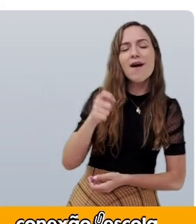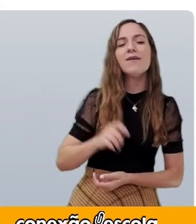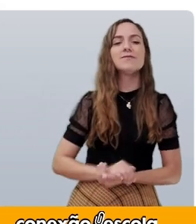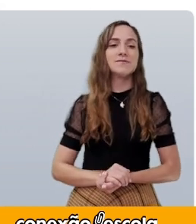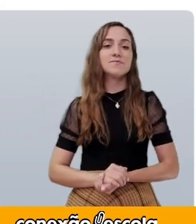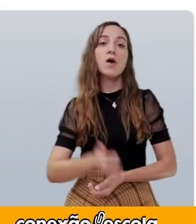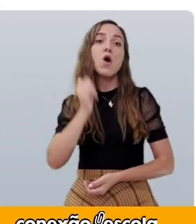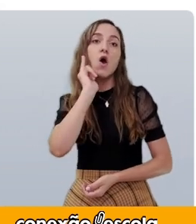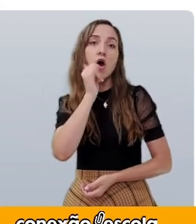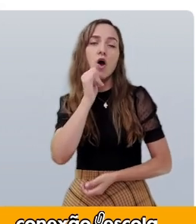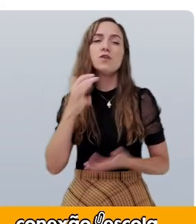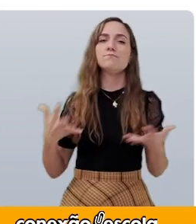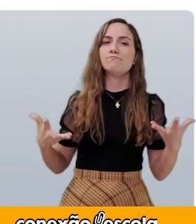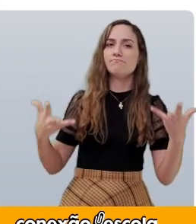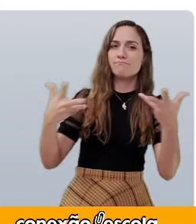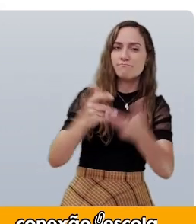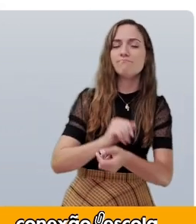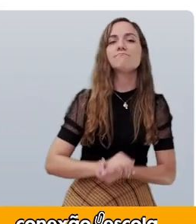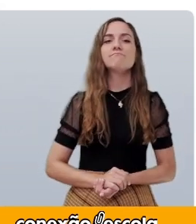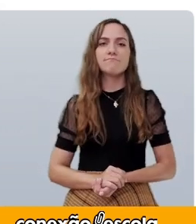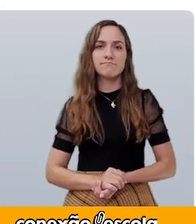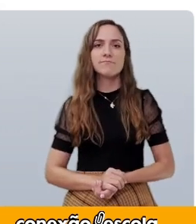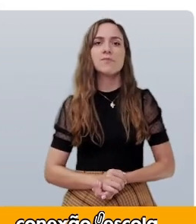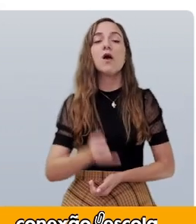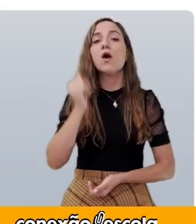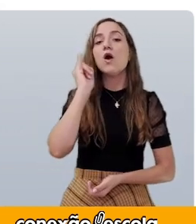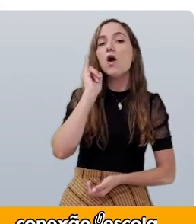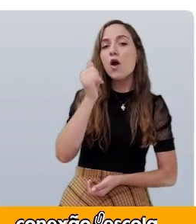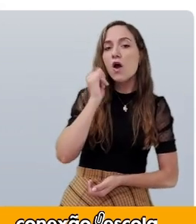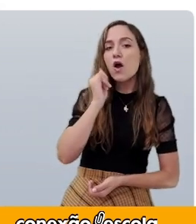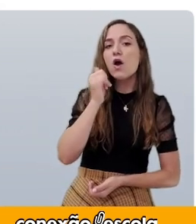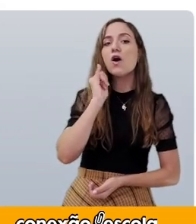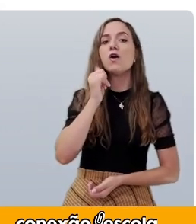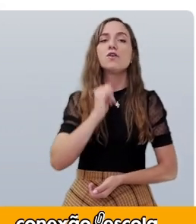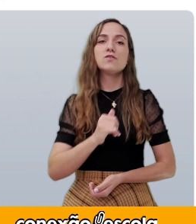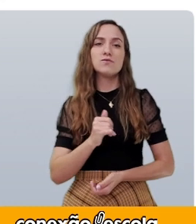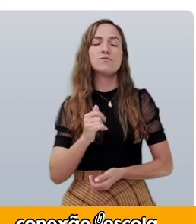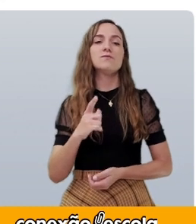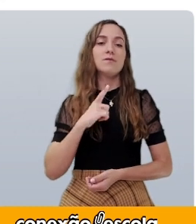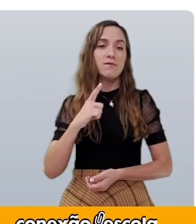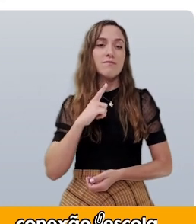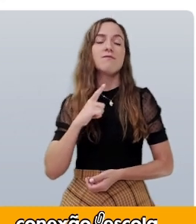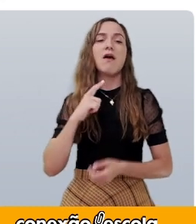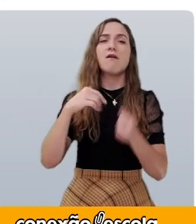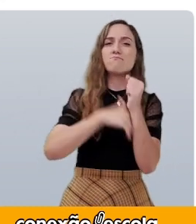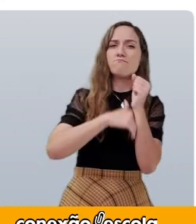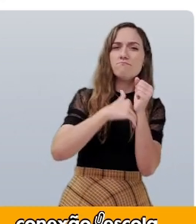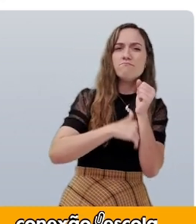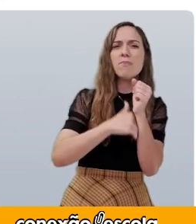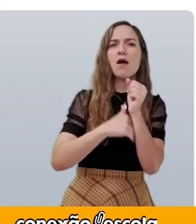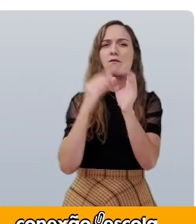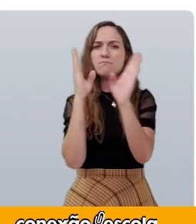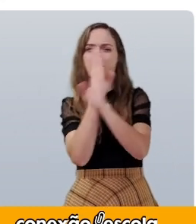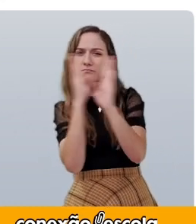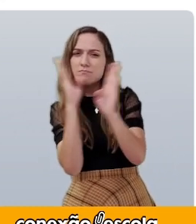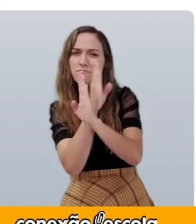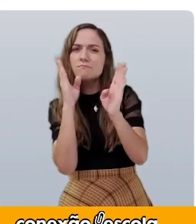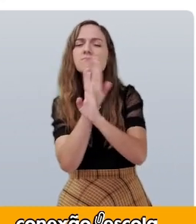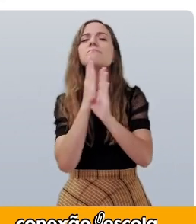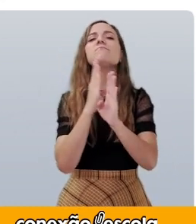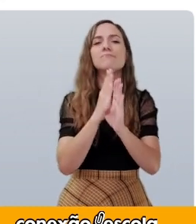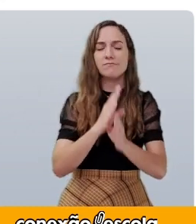contos de encantamento, contos maravilhosos, contos de enigmas e